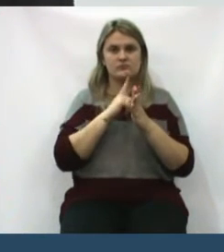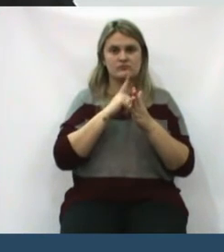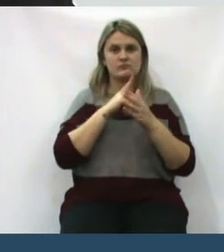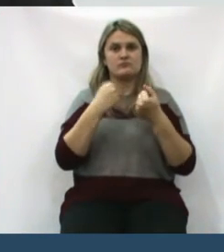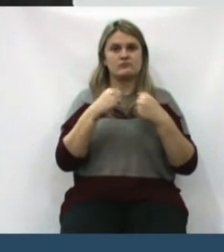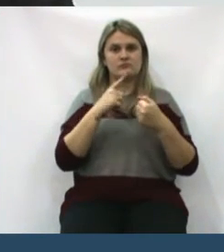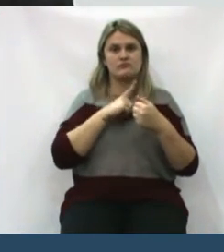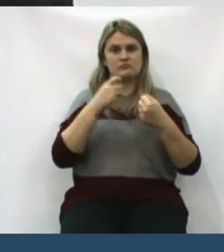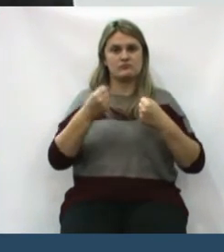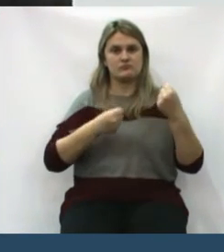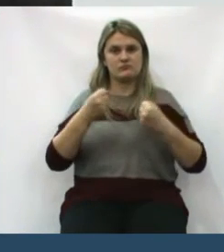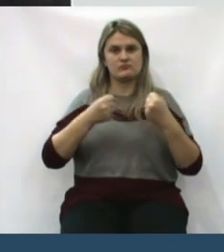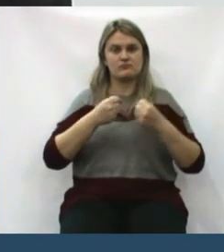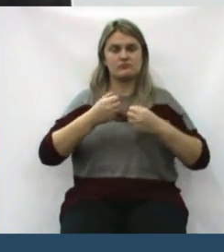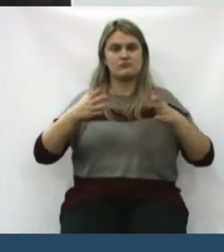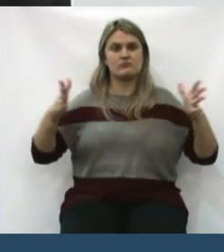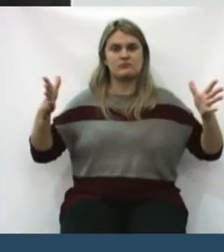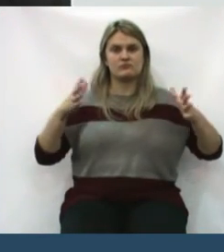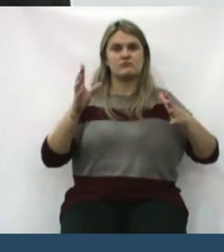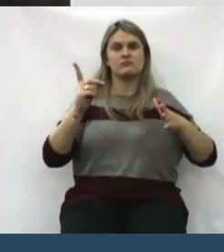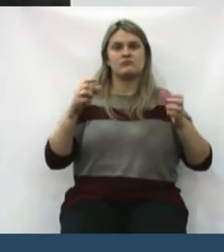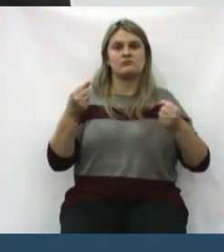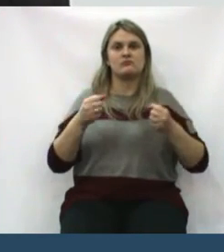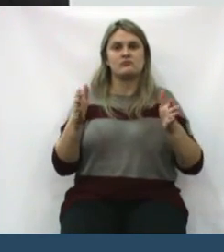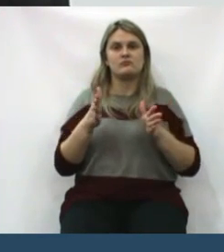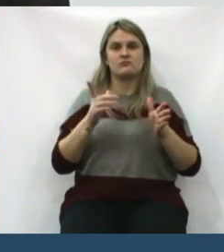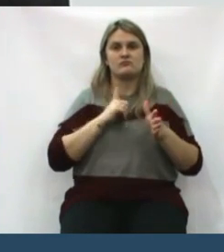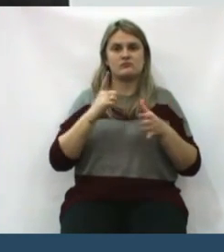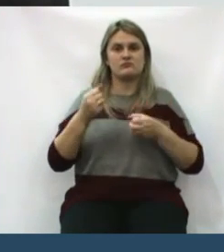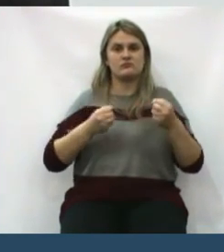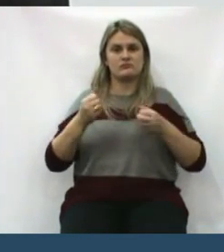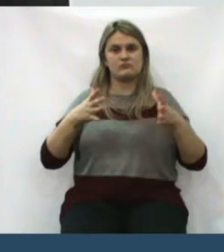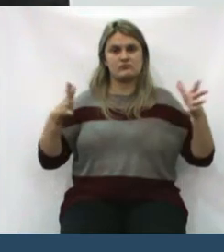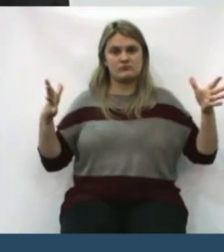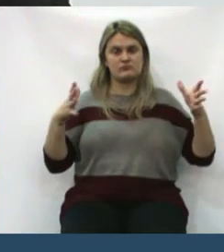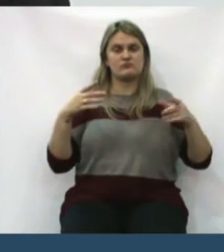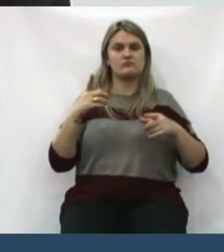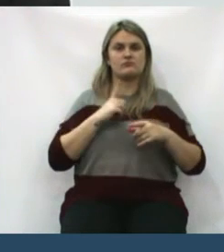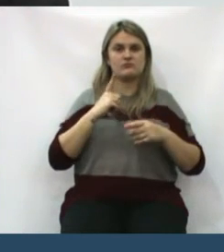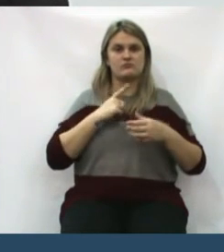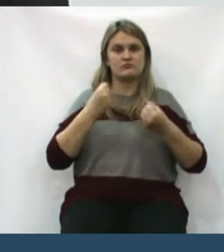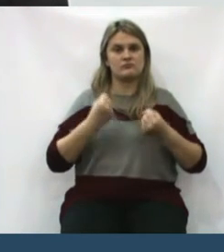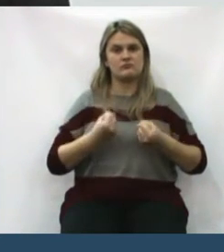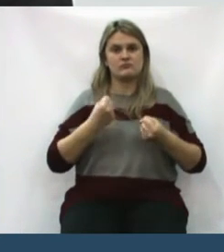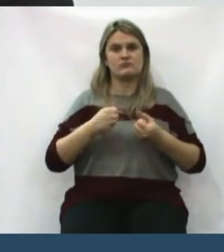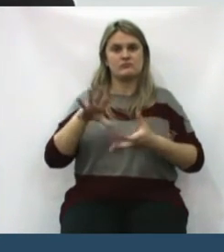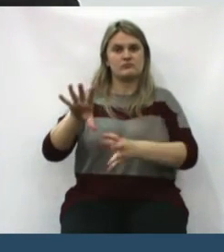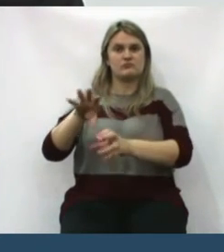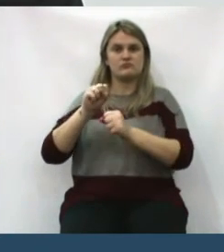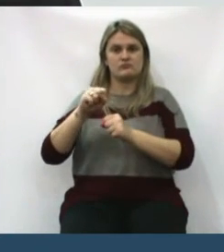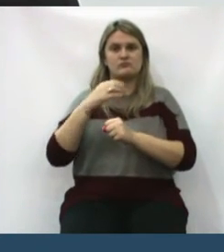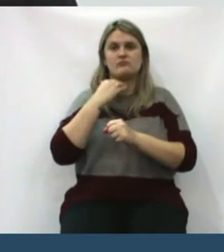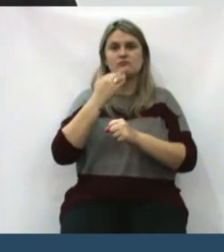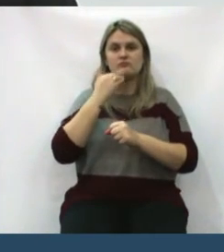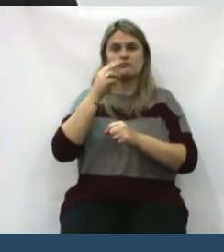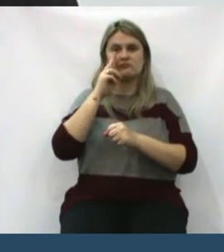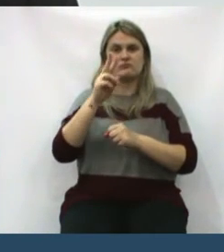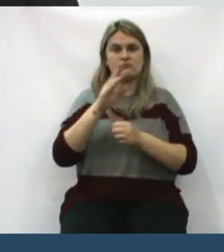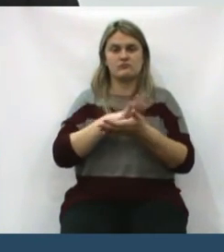coisa assim, tem que estar com um carro, um carro grande, não um carrinho, um carro grande. E carregar, e tirar dali, né?